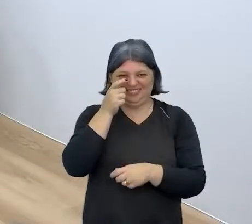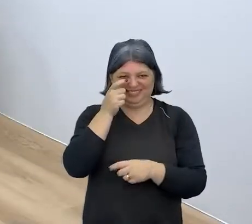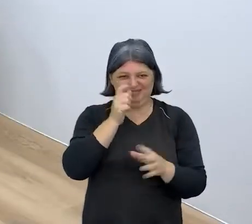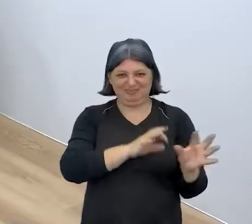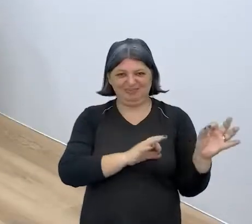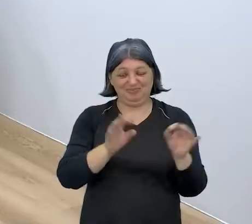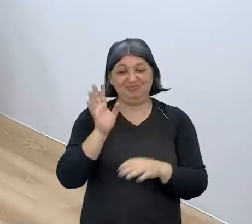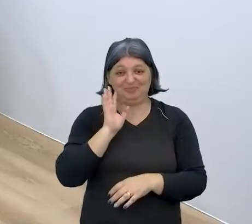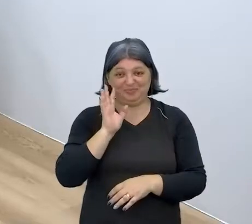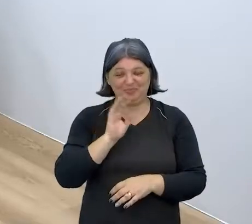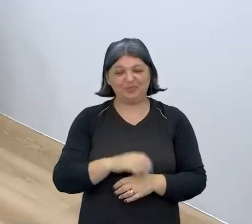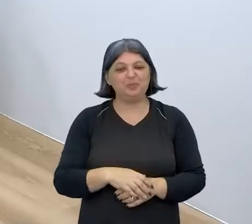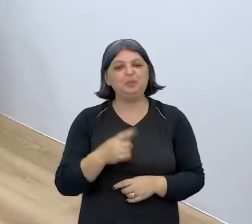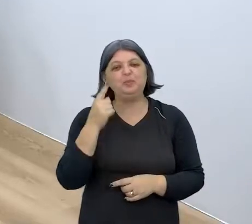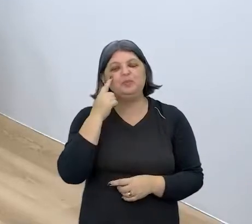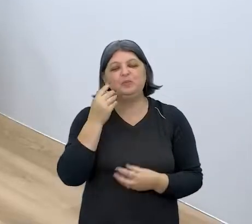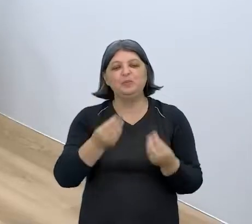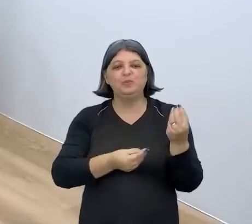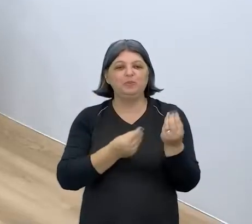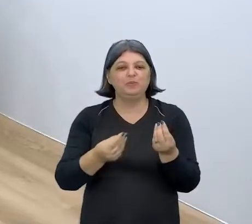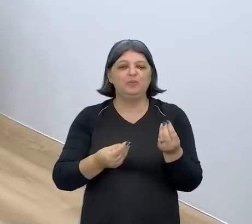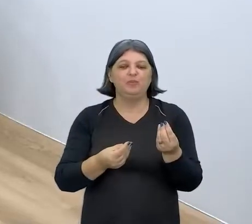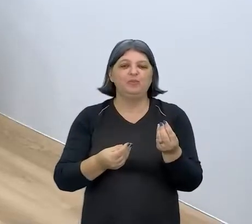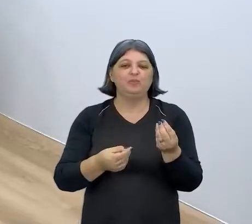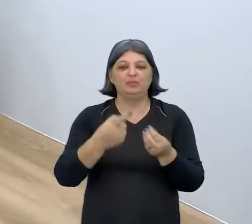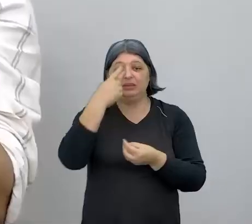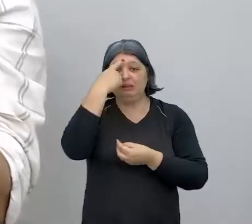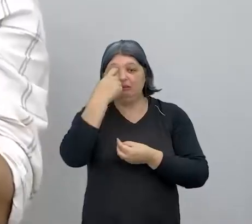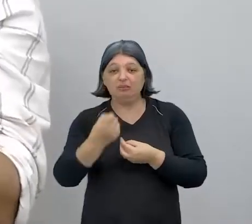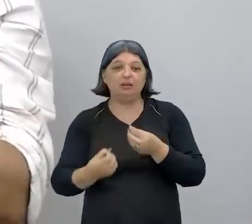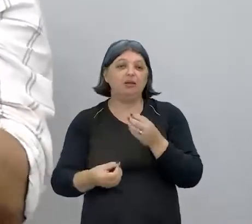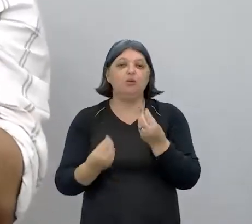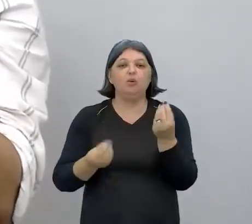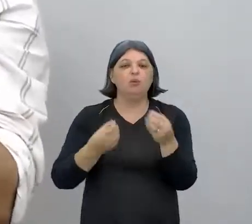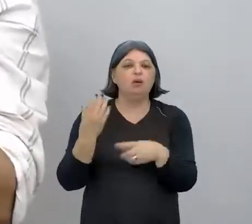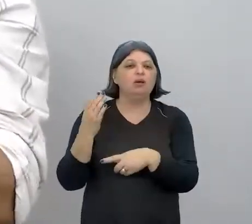Bons estudos. Tchau.